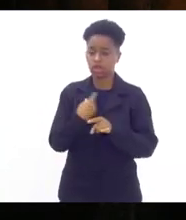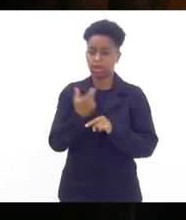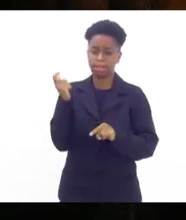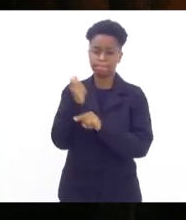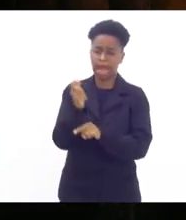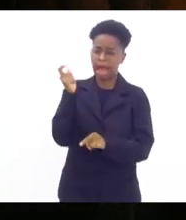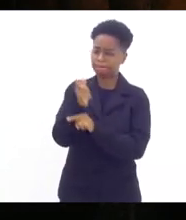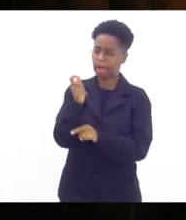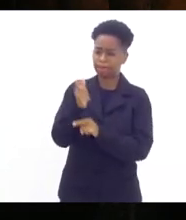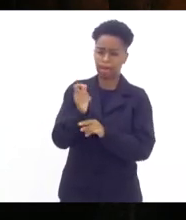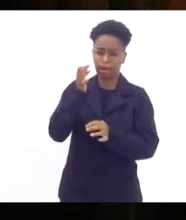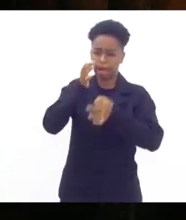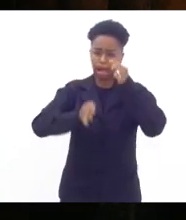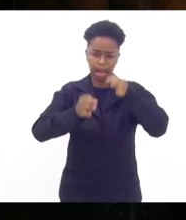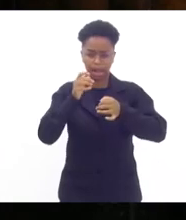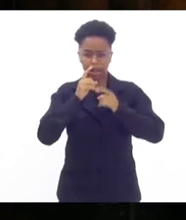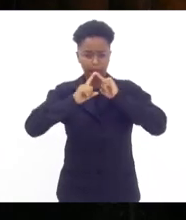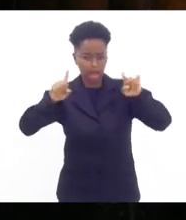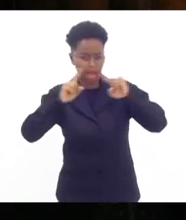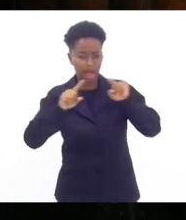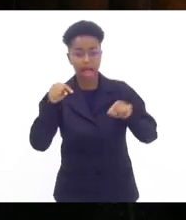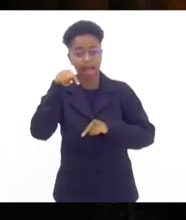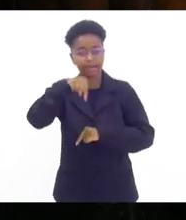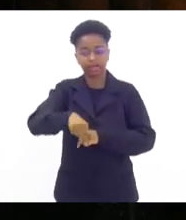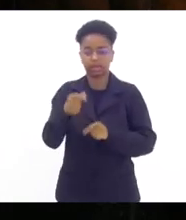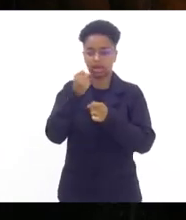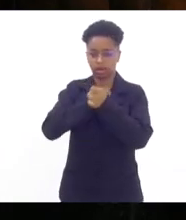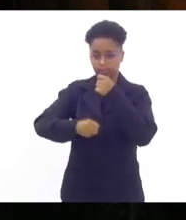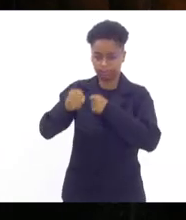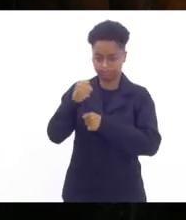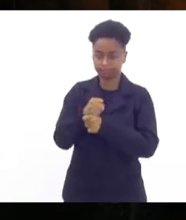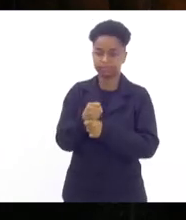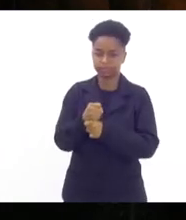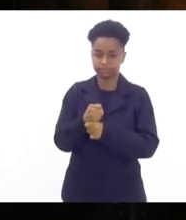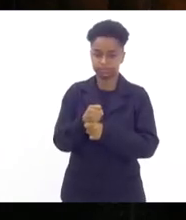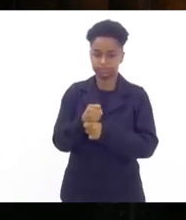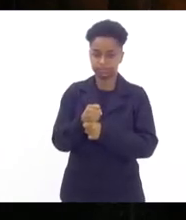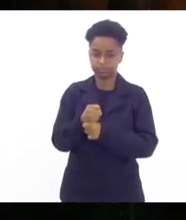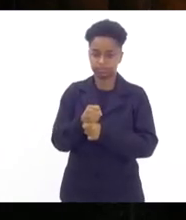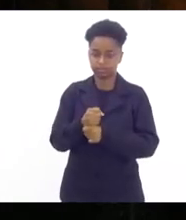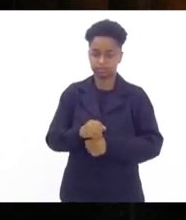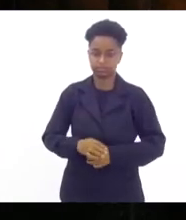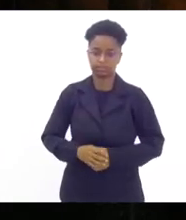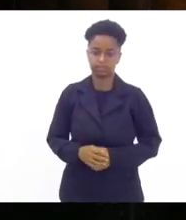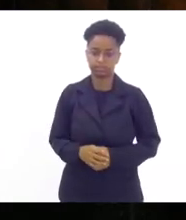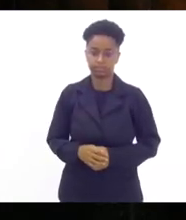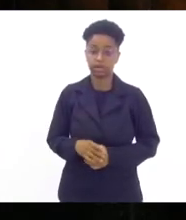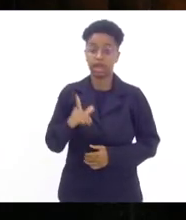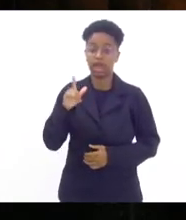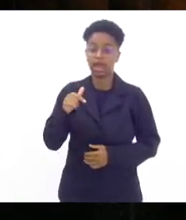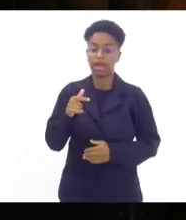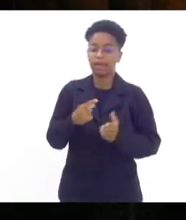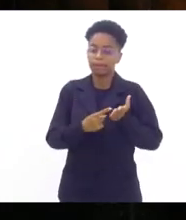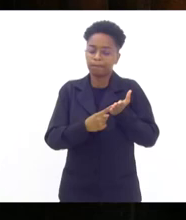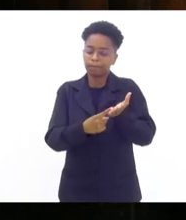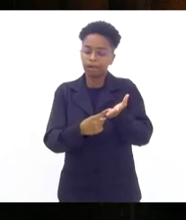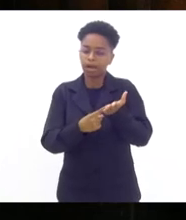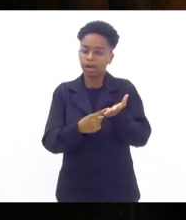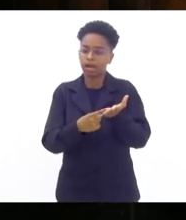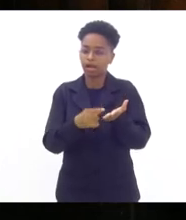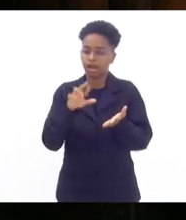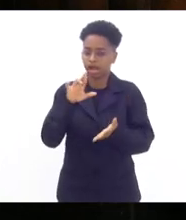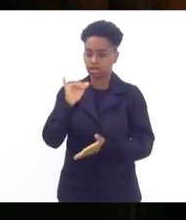duramente no ano passado o famoso pacto RJ